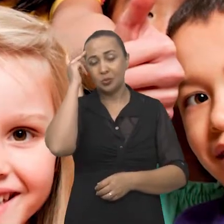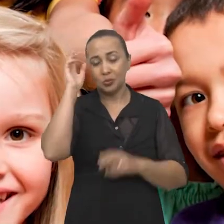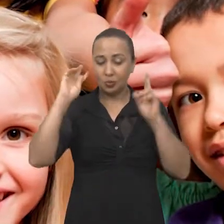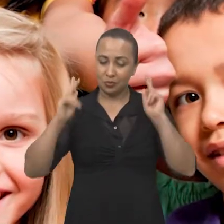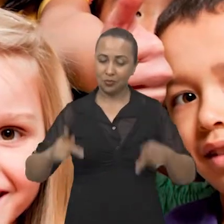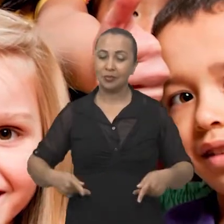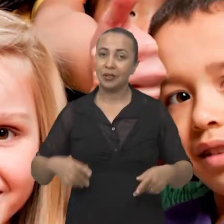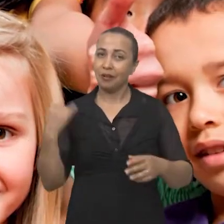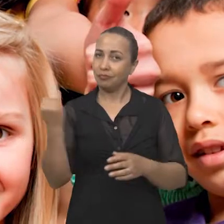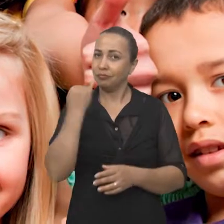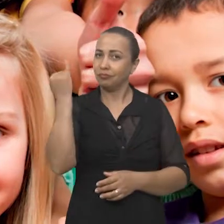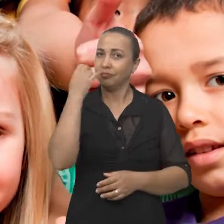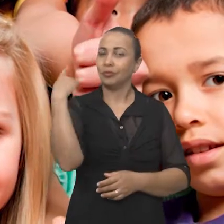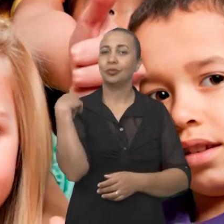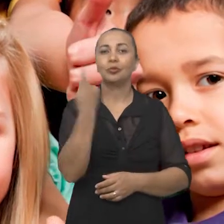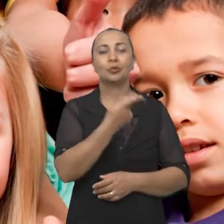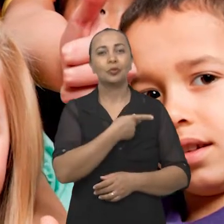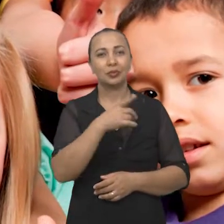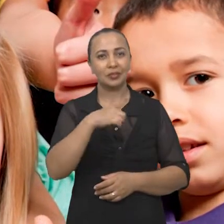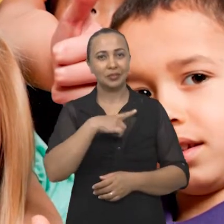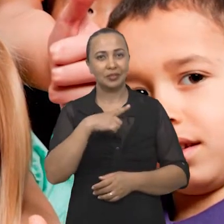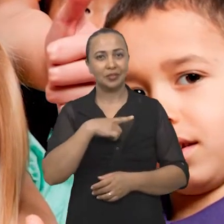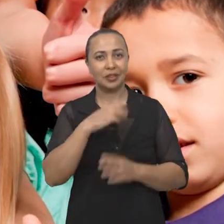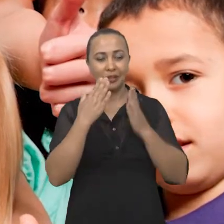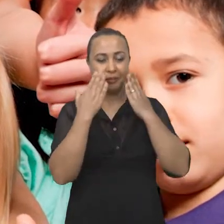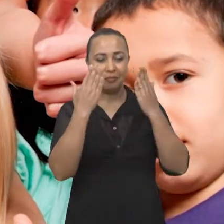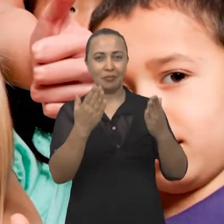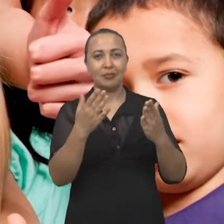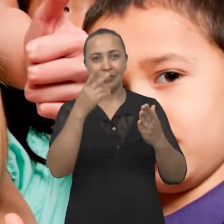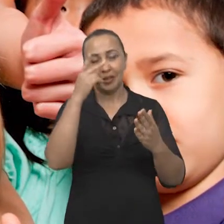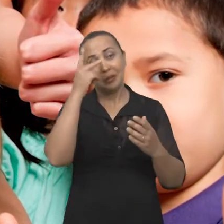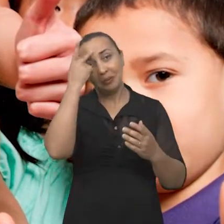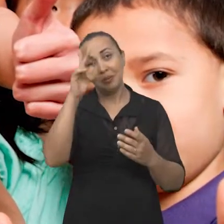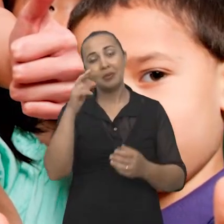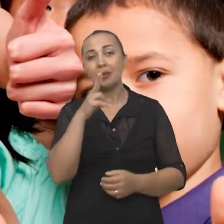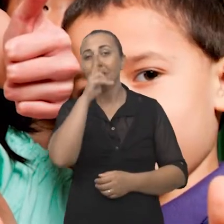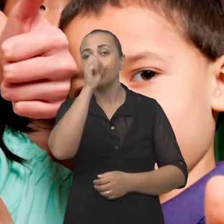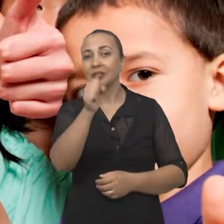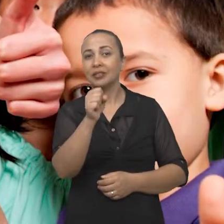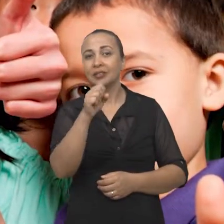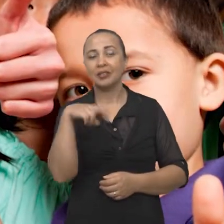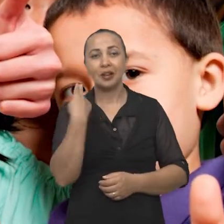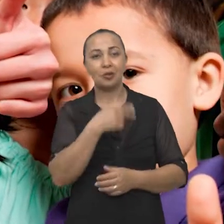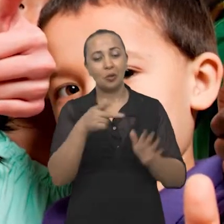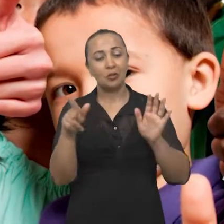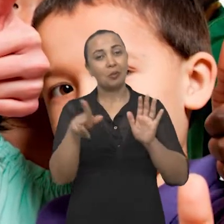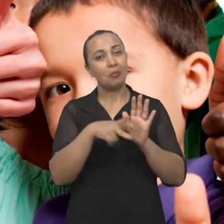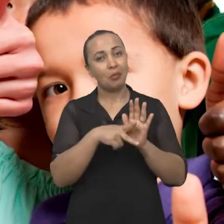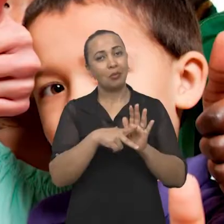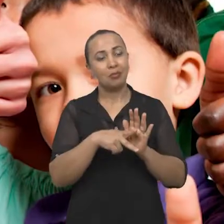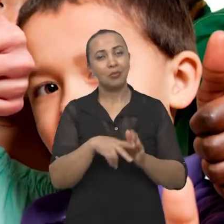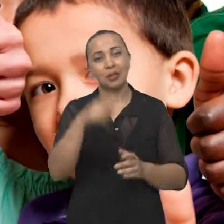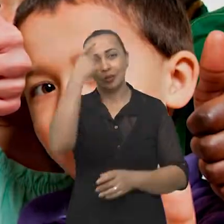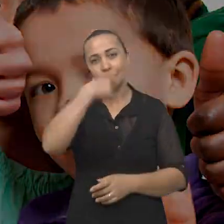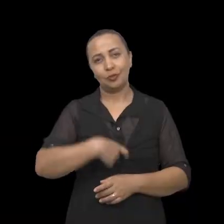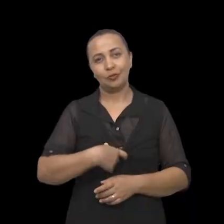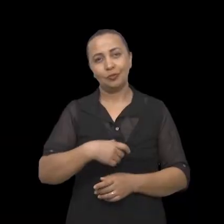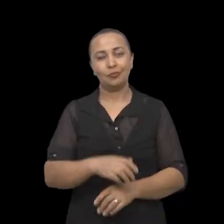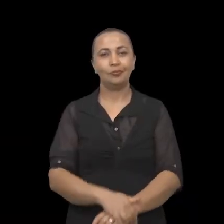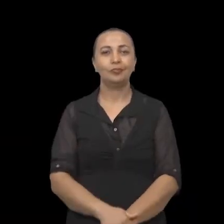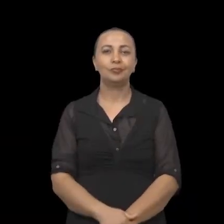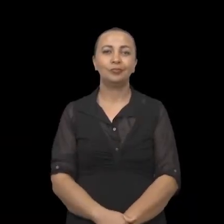humano, né? É importante que a gente tenha a diferença, que a gente se depare com ela, para a gente fortalecer a nossa própria identidade.